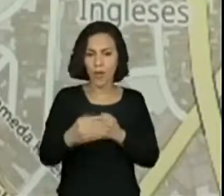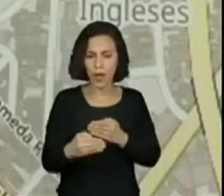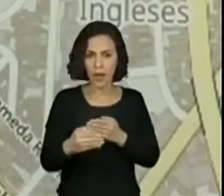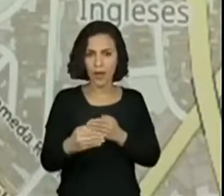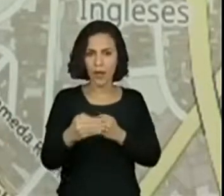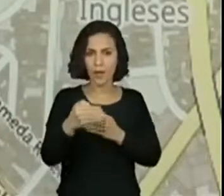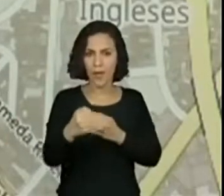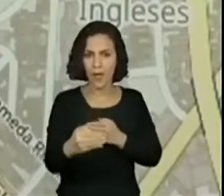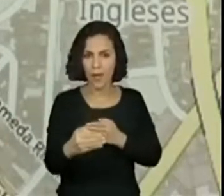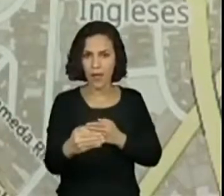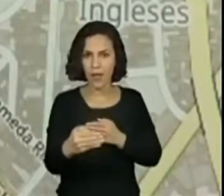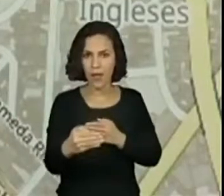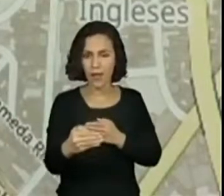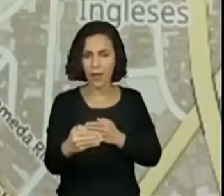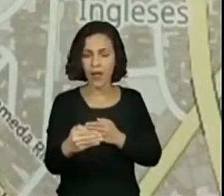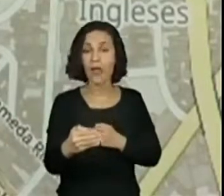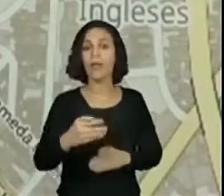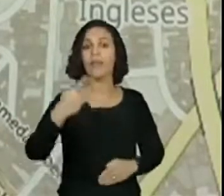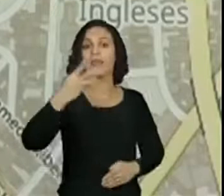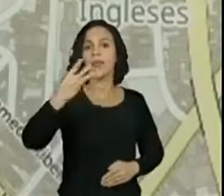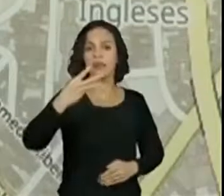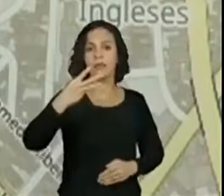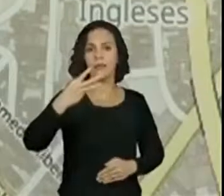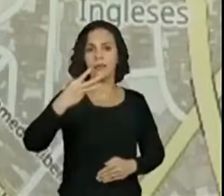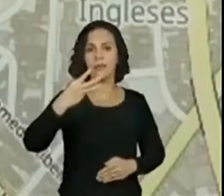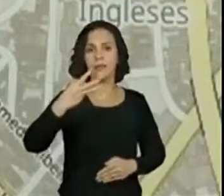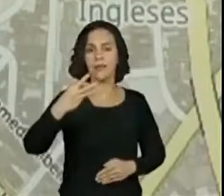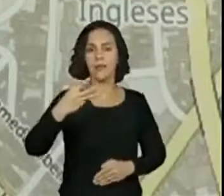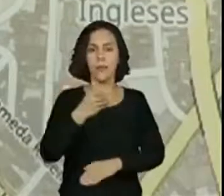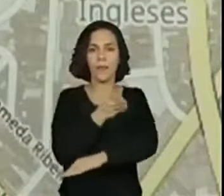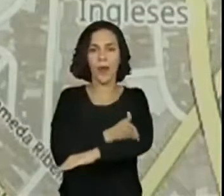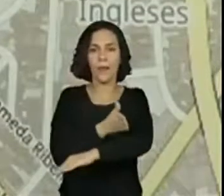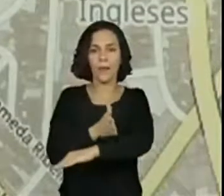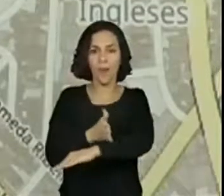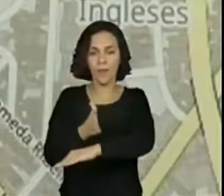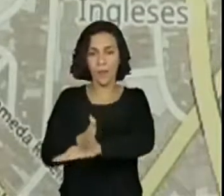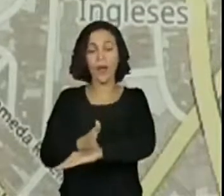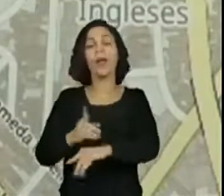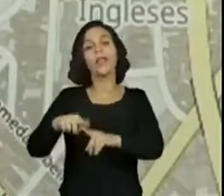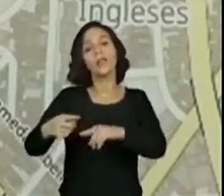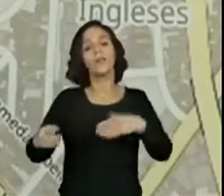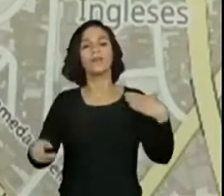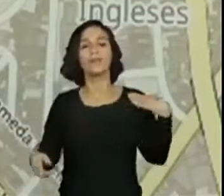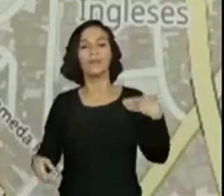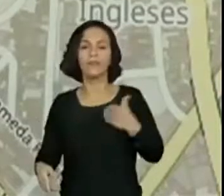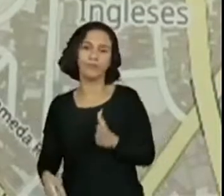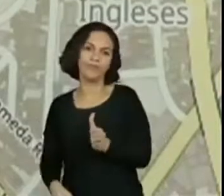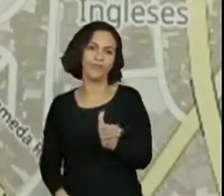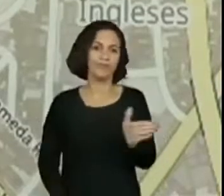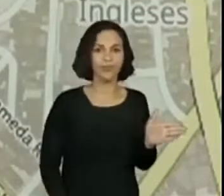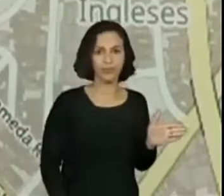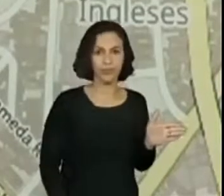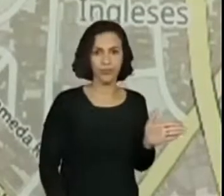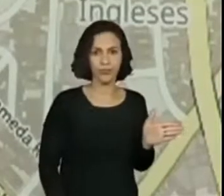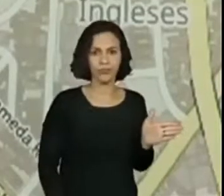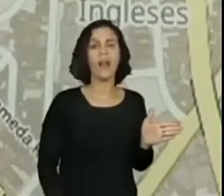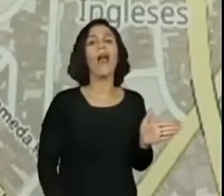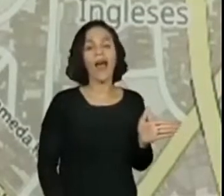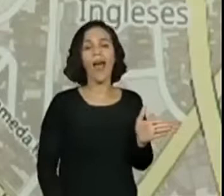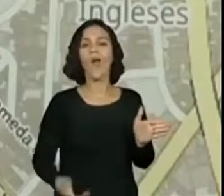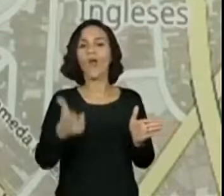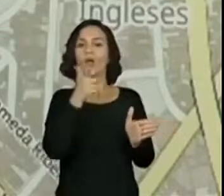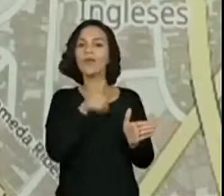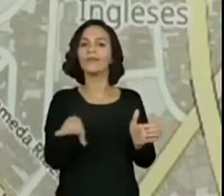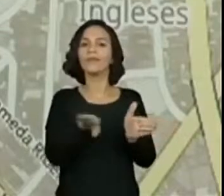dois, até o terceiro quarteirão. E virar à direita, nessa rua aqui, que está sem nome. E aí ela chega